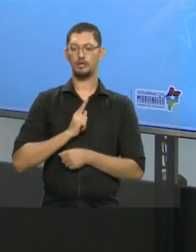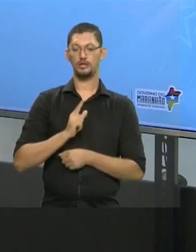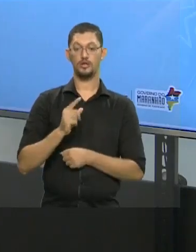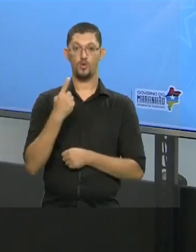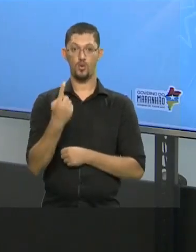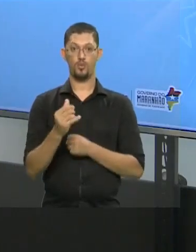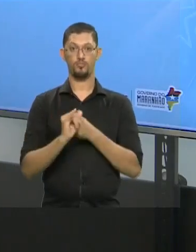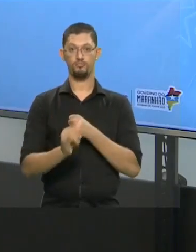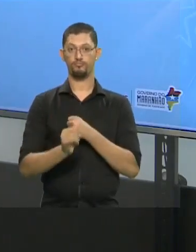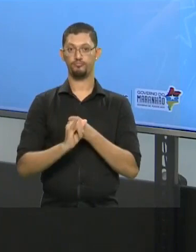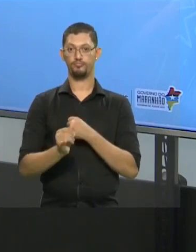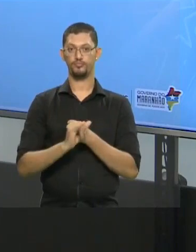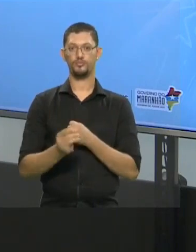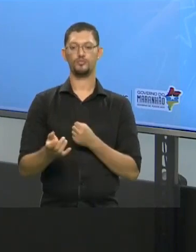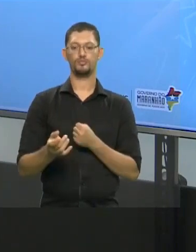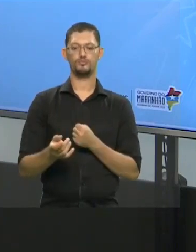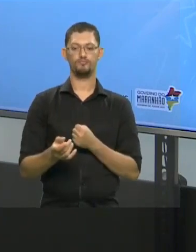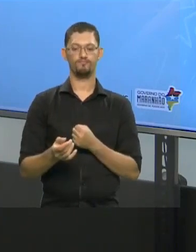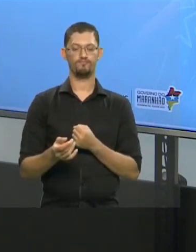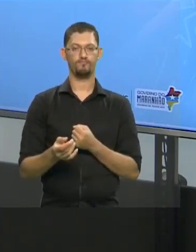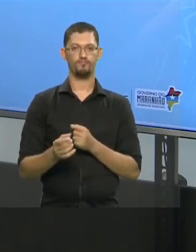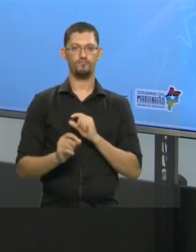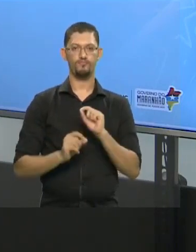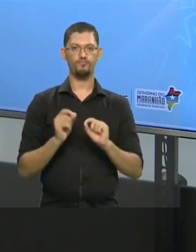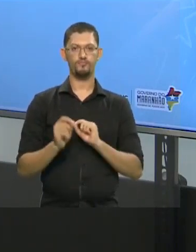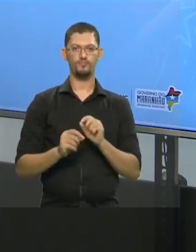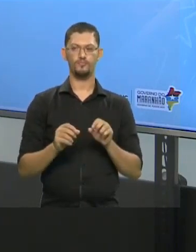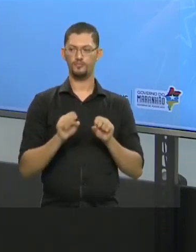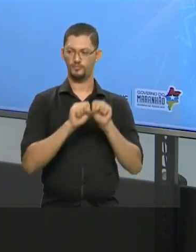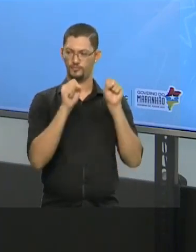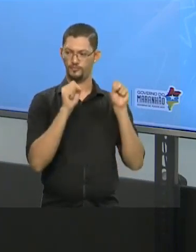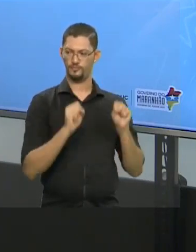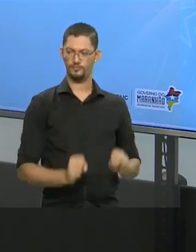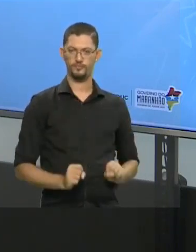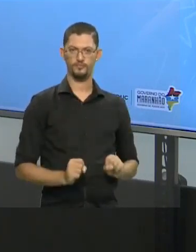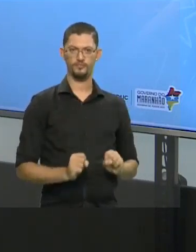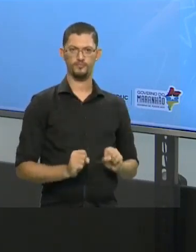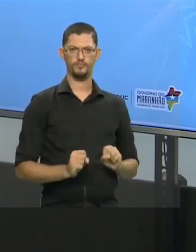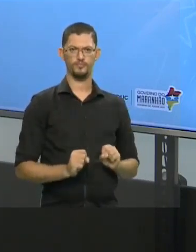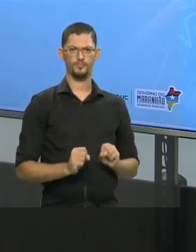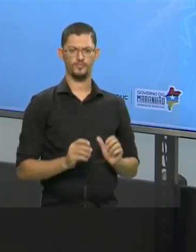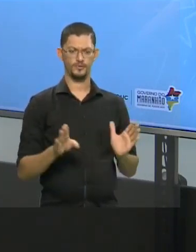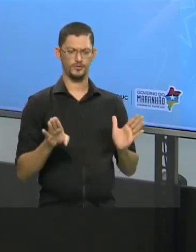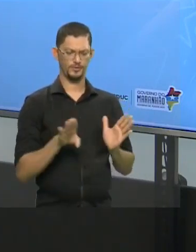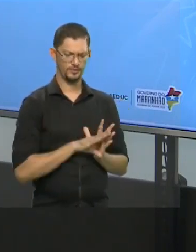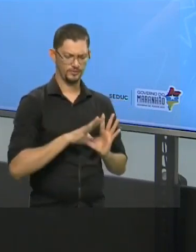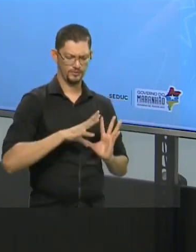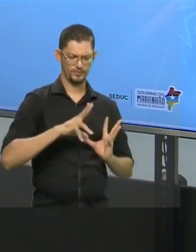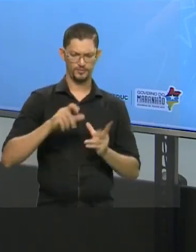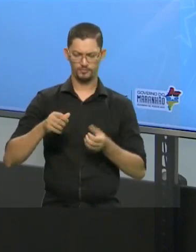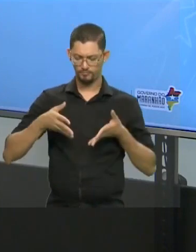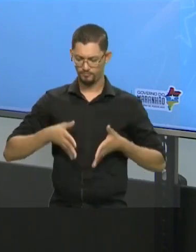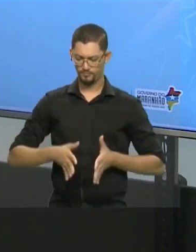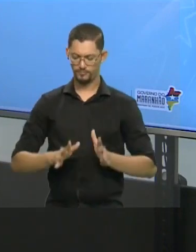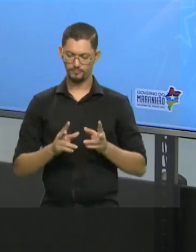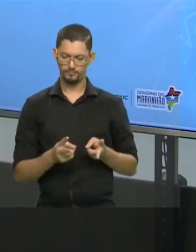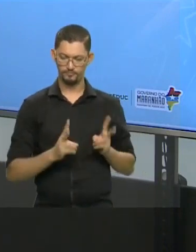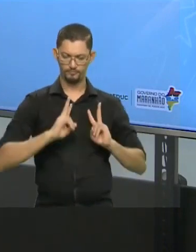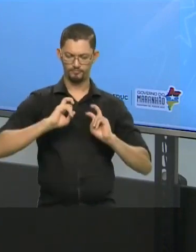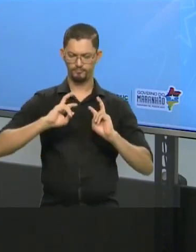fala justamente sobre isso. Sobre esse processo de chegar no mundo e de se perceber